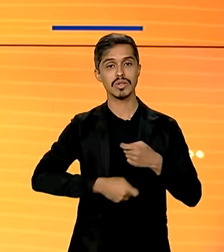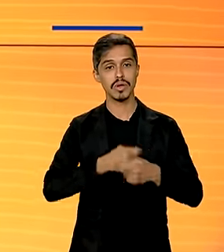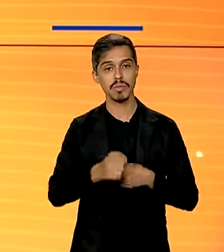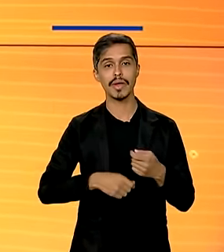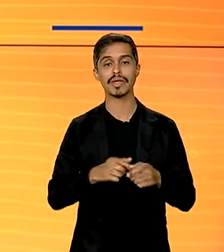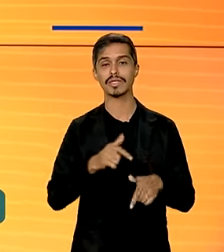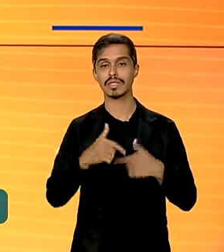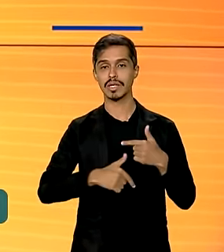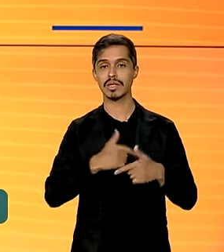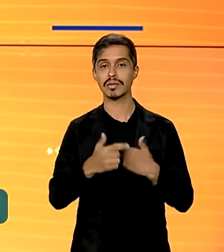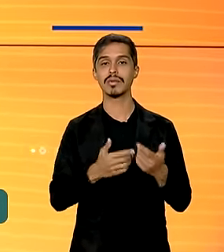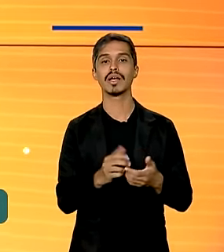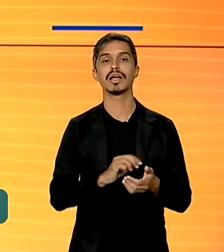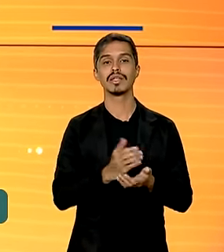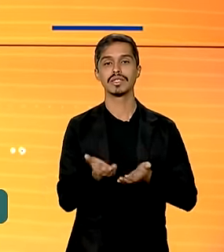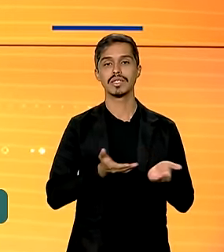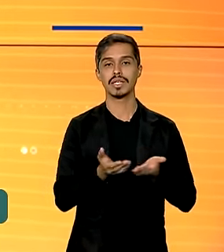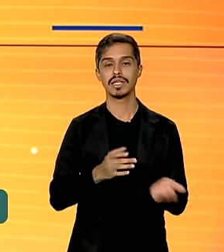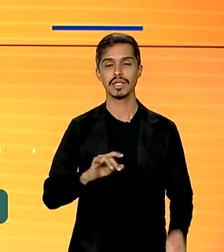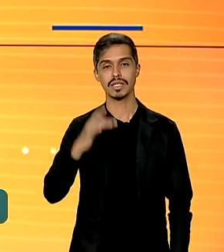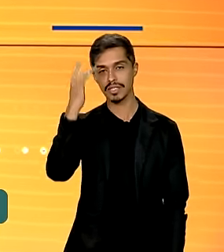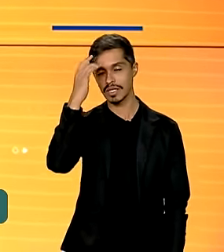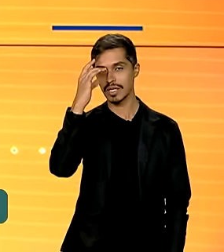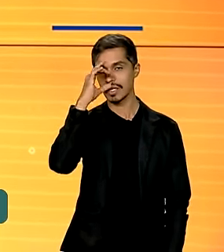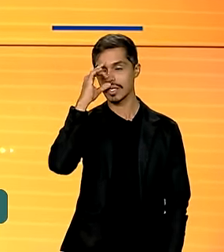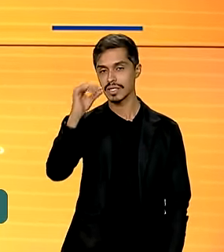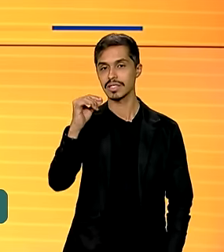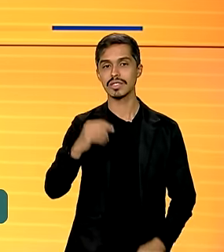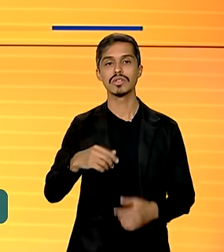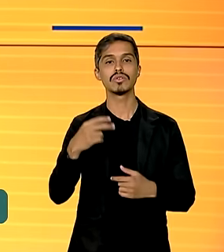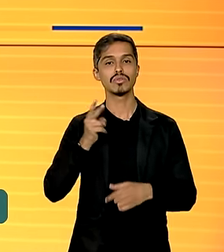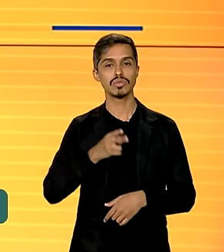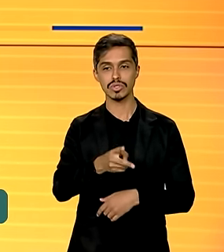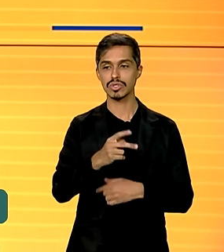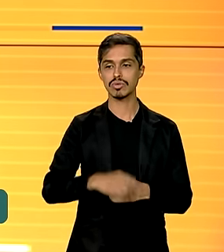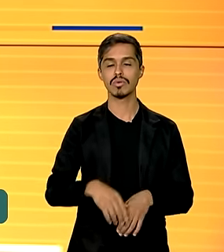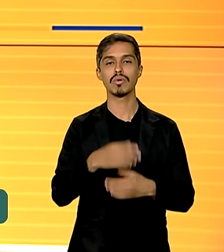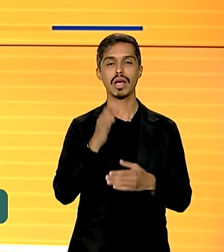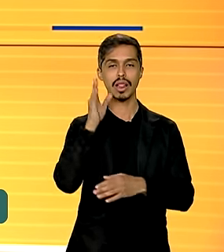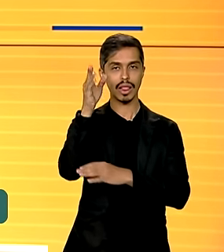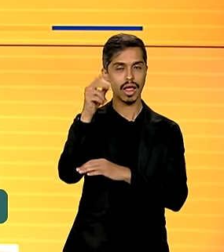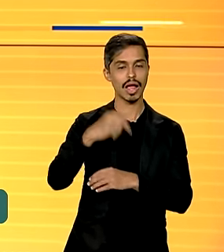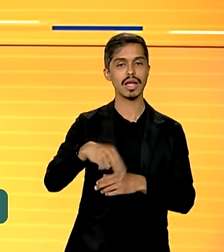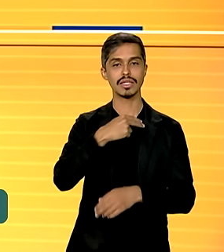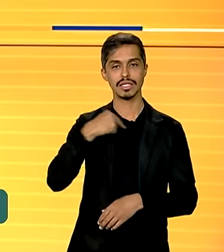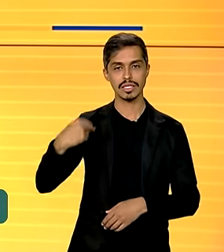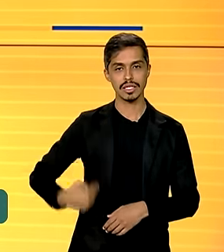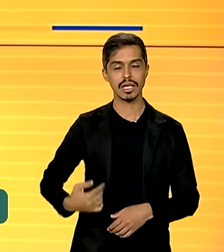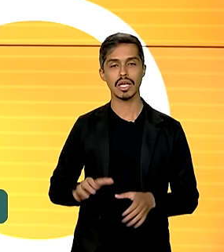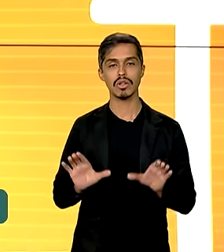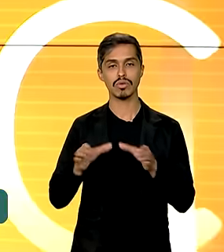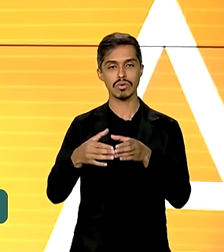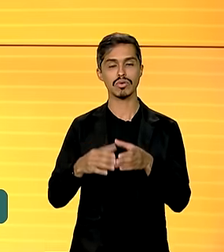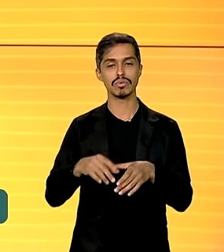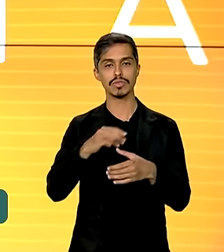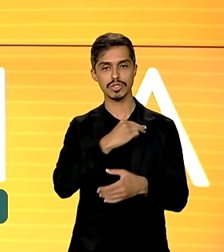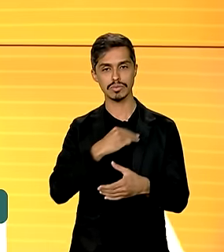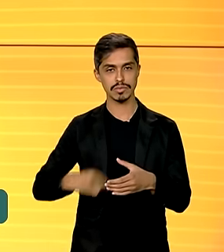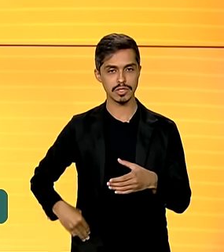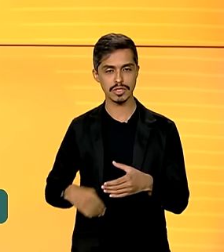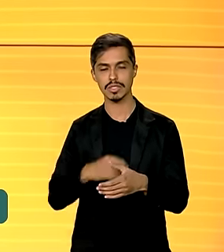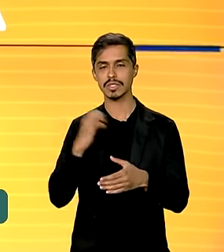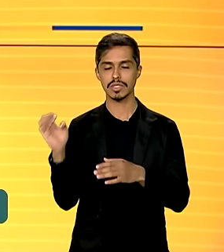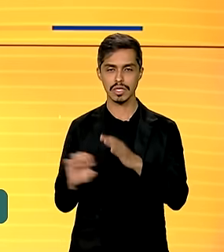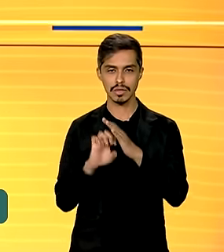Serviços, Geraldo Alckmin, segue cumprindo agenda na China, onde ele lidera uma delegação brasileira de ministros e